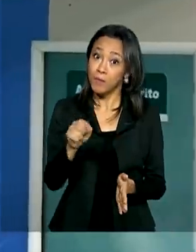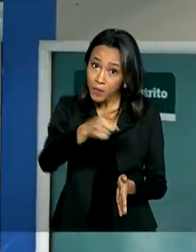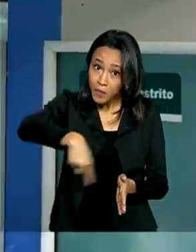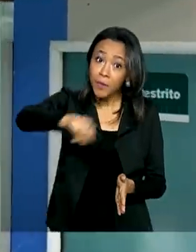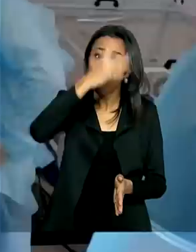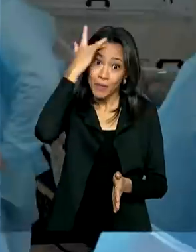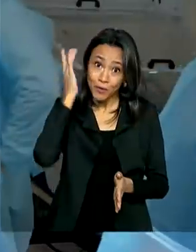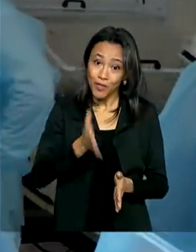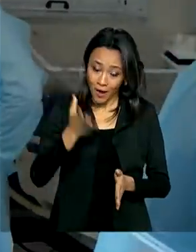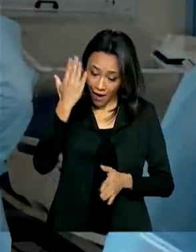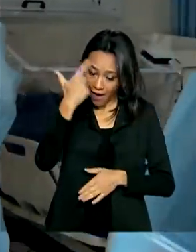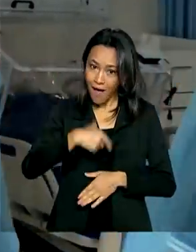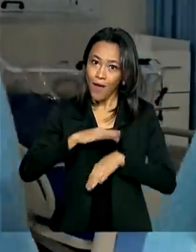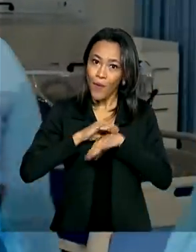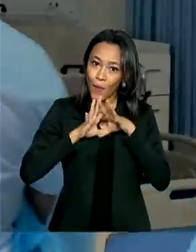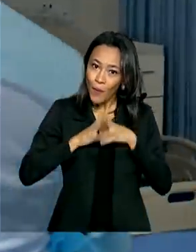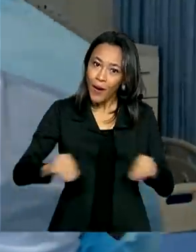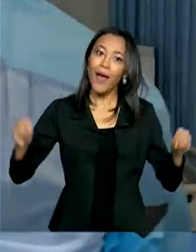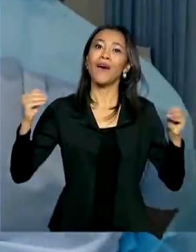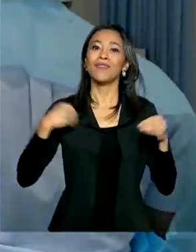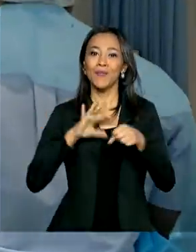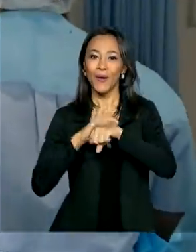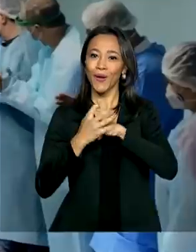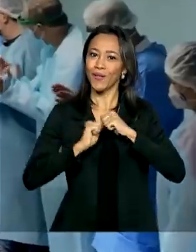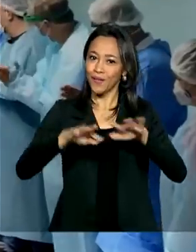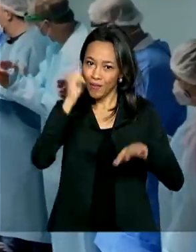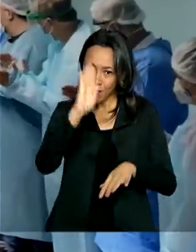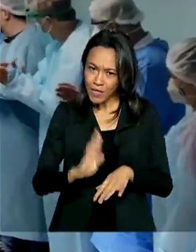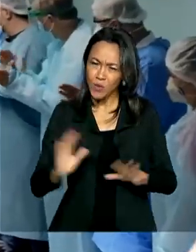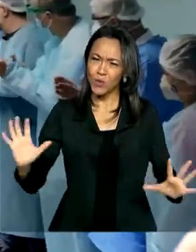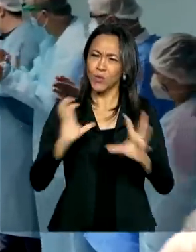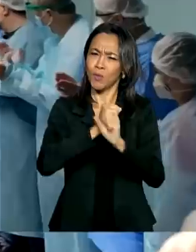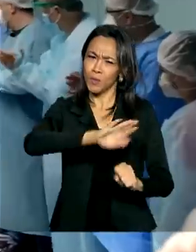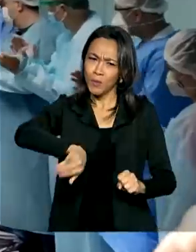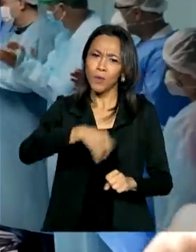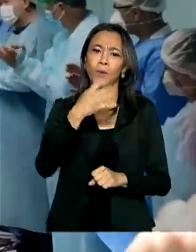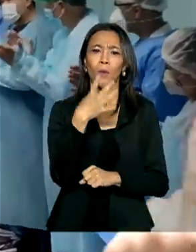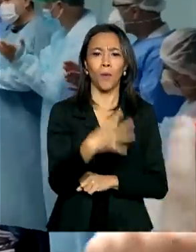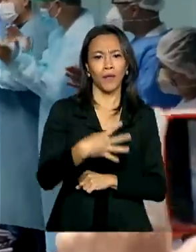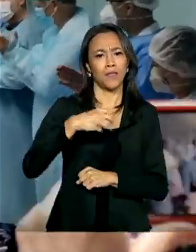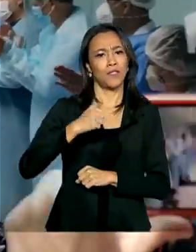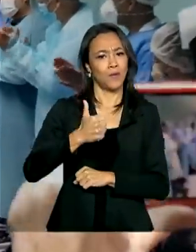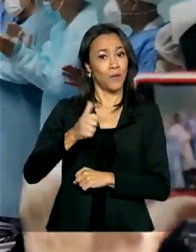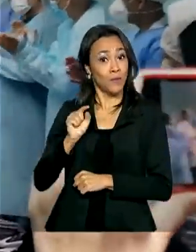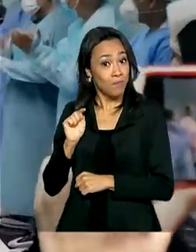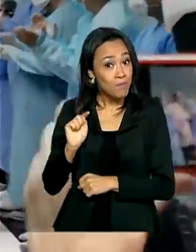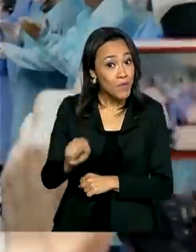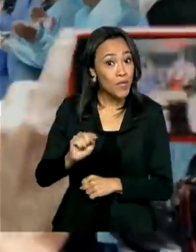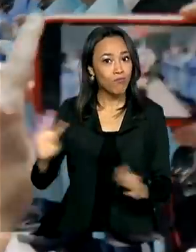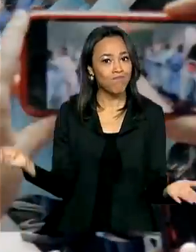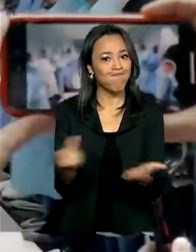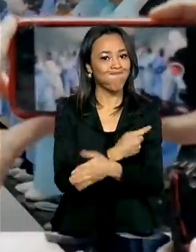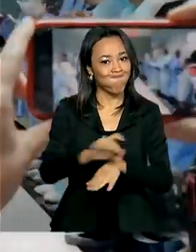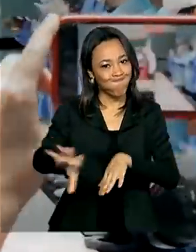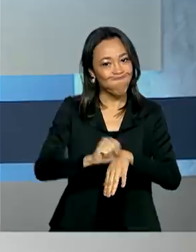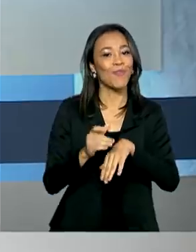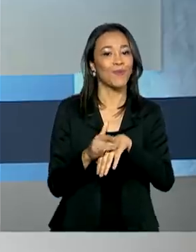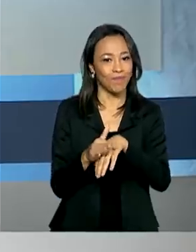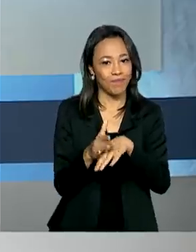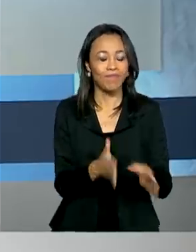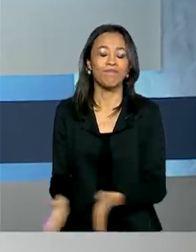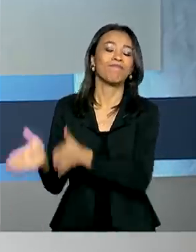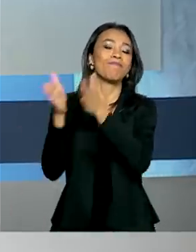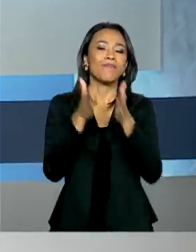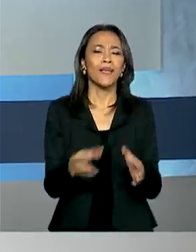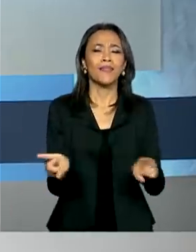pessoas estão curadas do coronavírus no Brasil. No total, são mais de 411 mil casos da doença. E